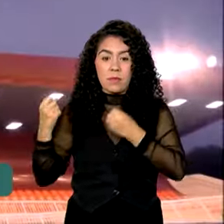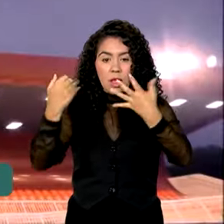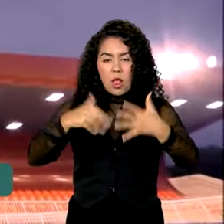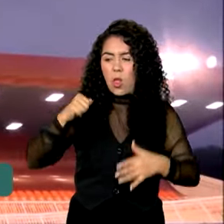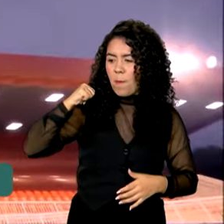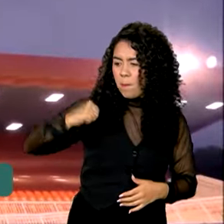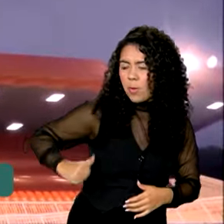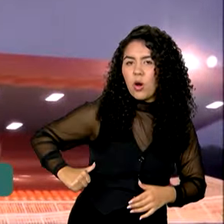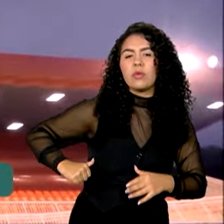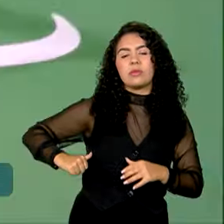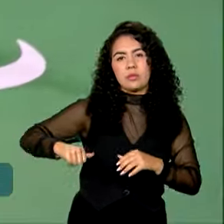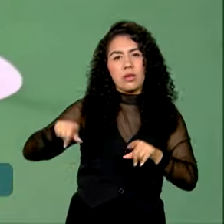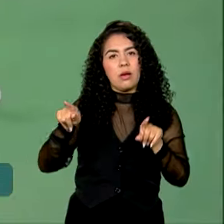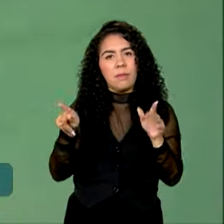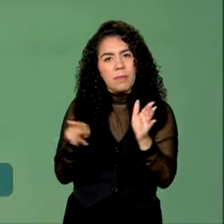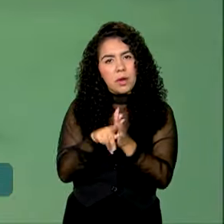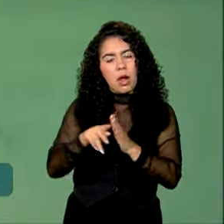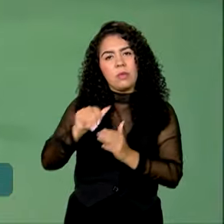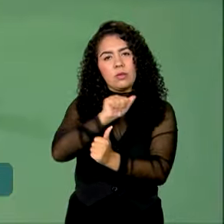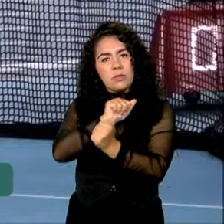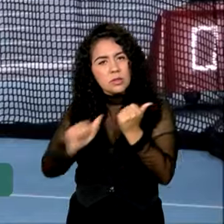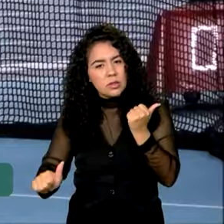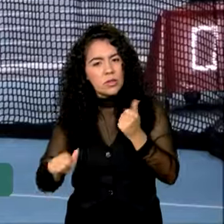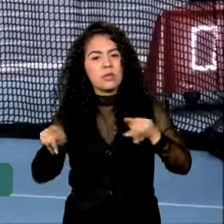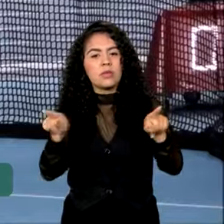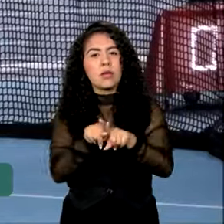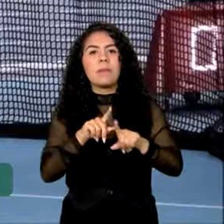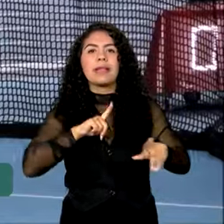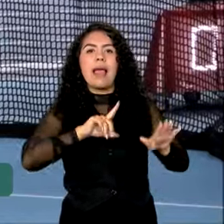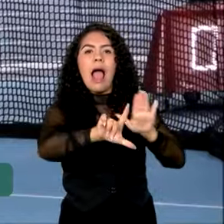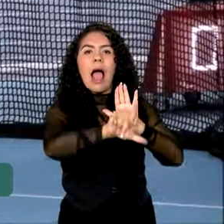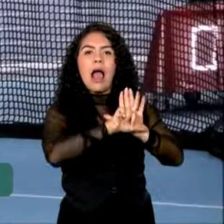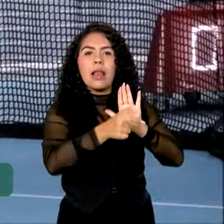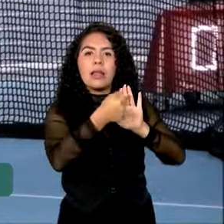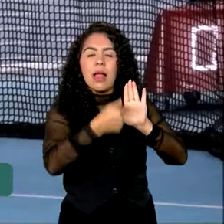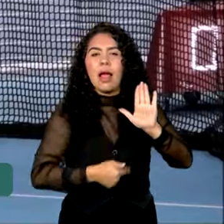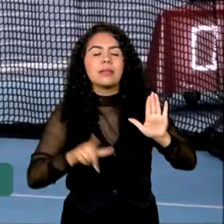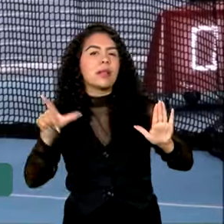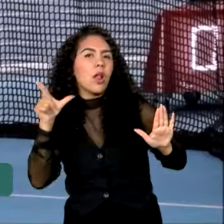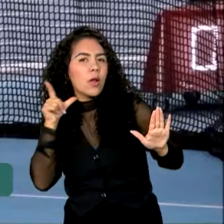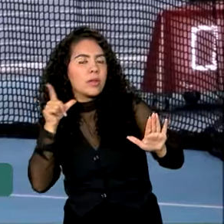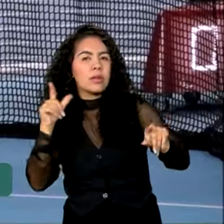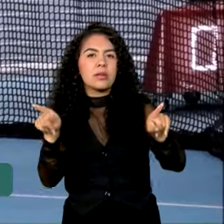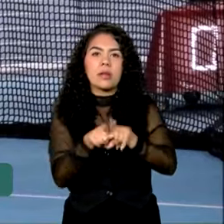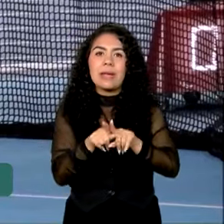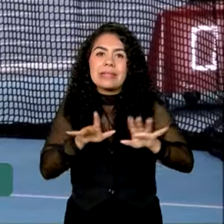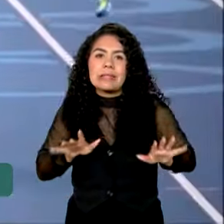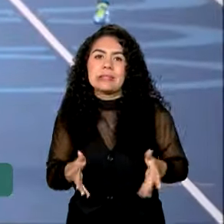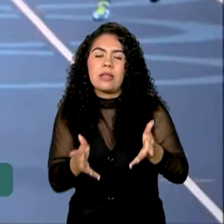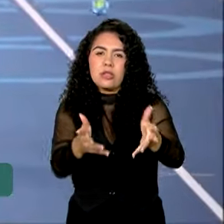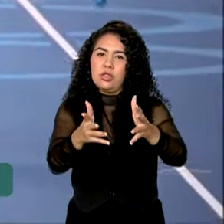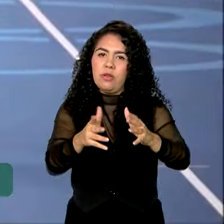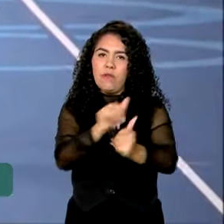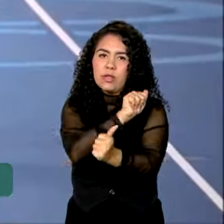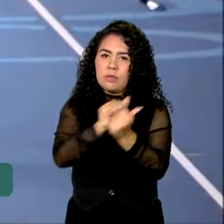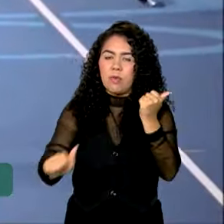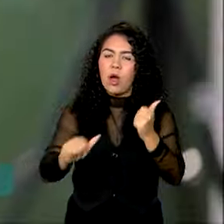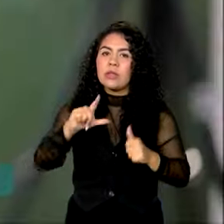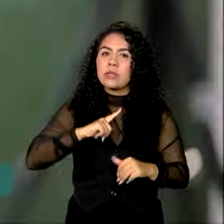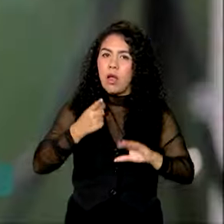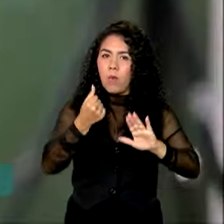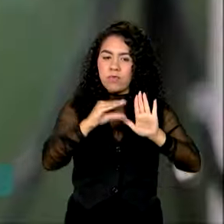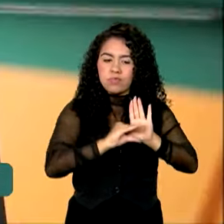os investimentos federais no esporte incluem a Lei das Loterias e a Lei de Incentivo ao Esporte, com recursos que